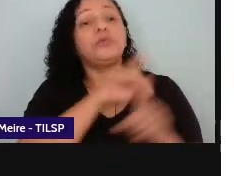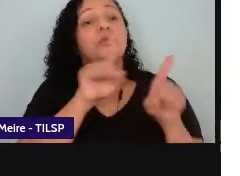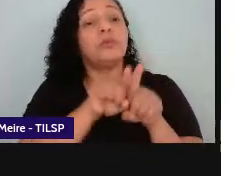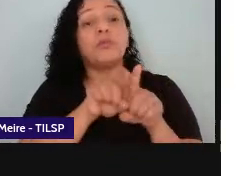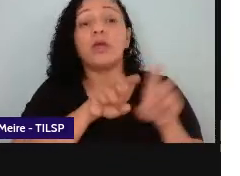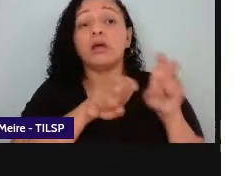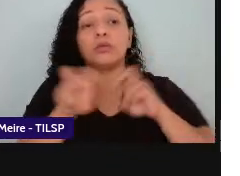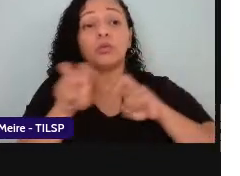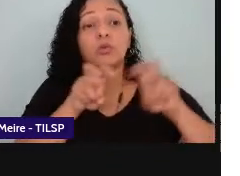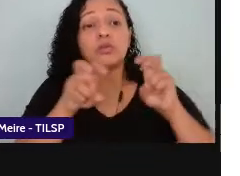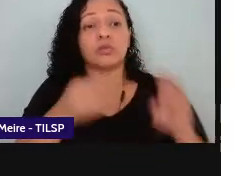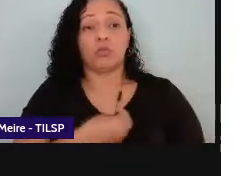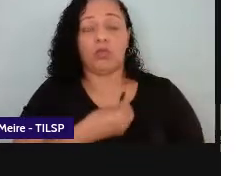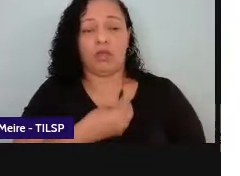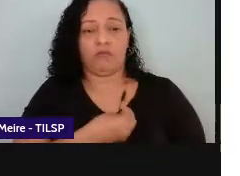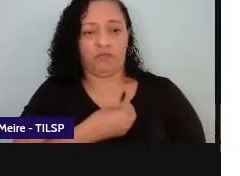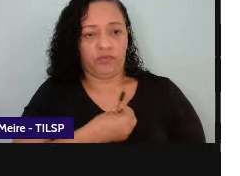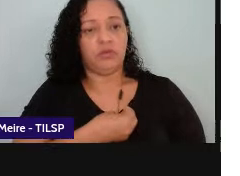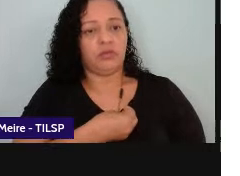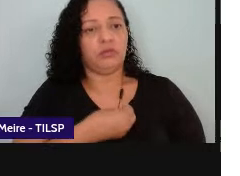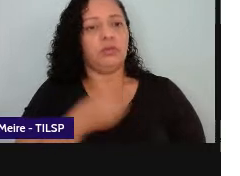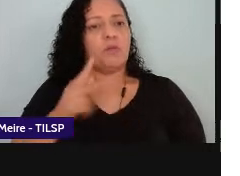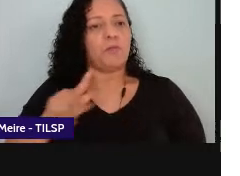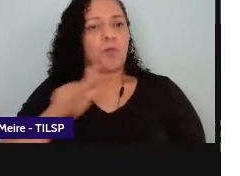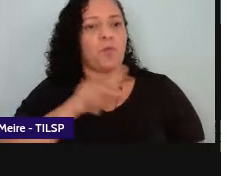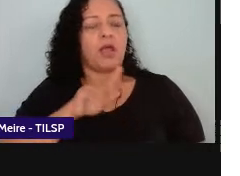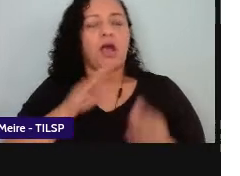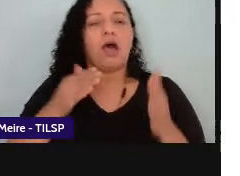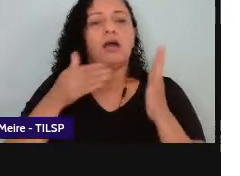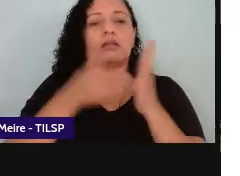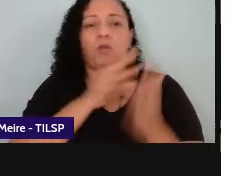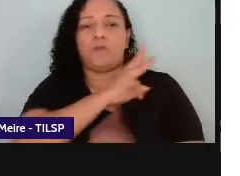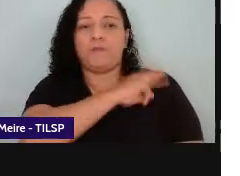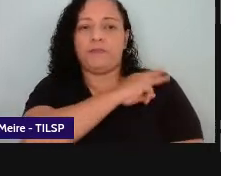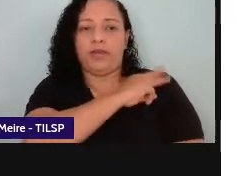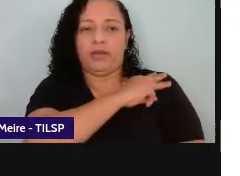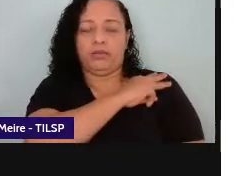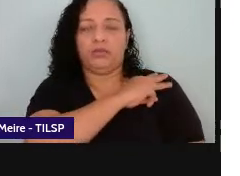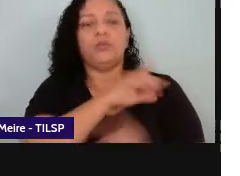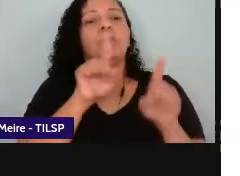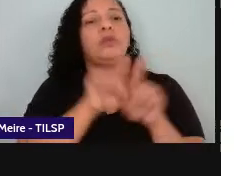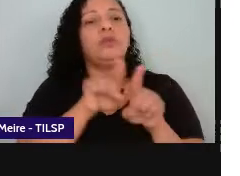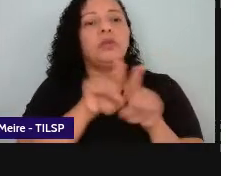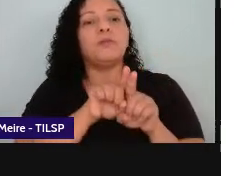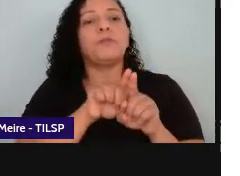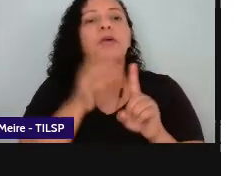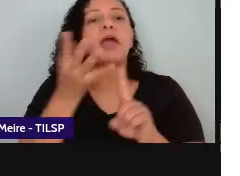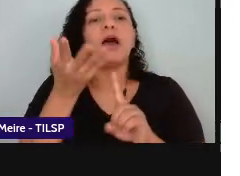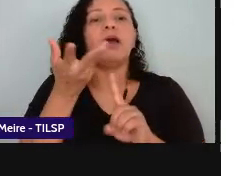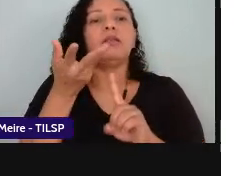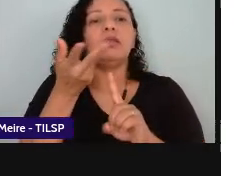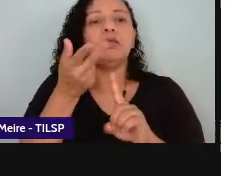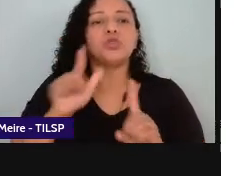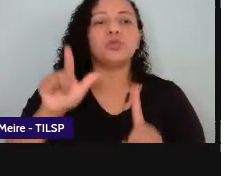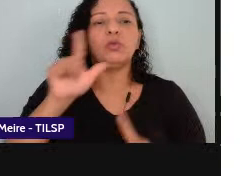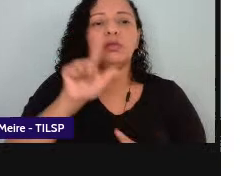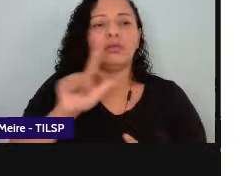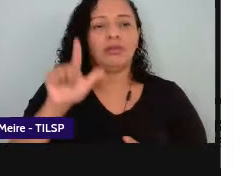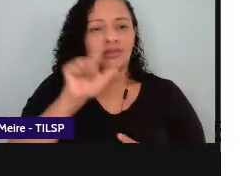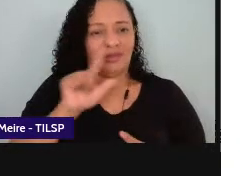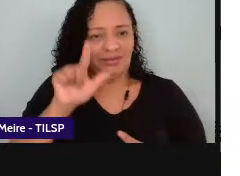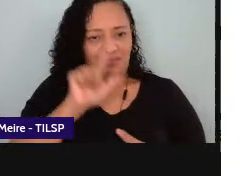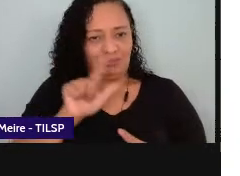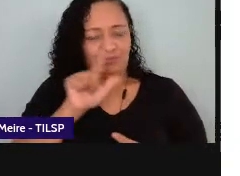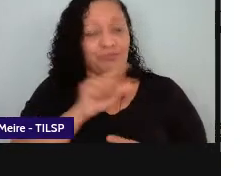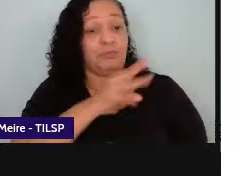pública se mantém até o ensino médio e o campo artístico literário no caso específico do